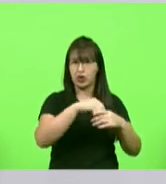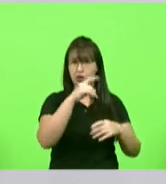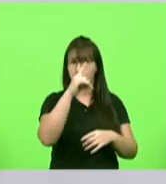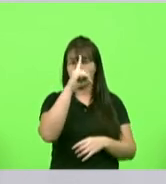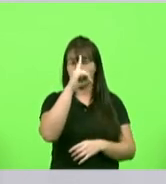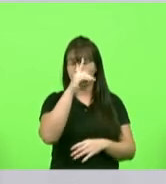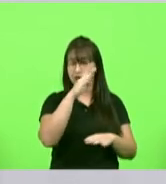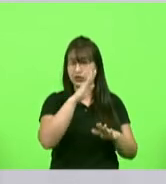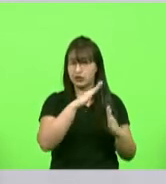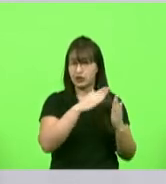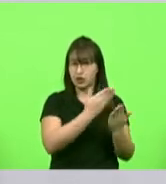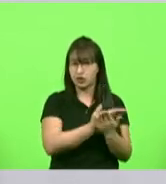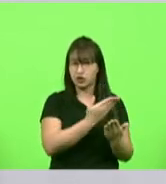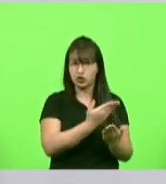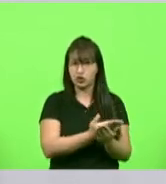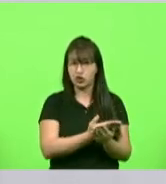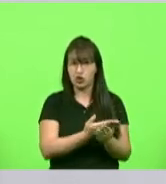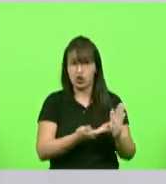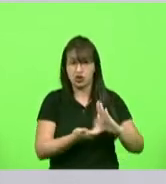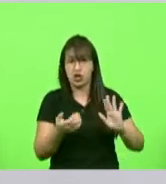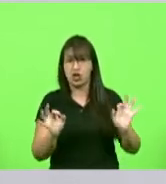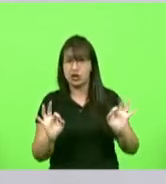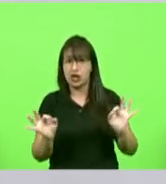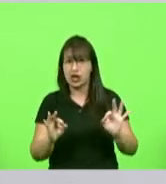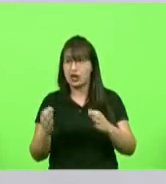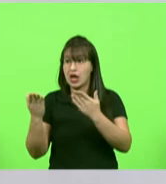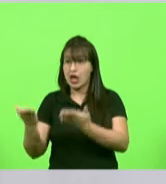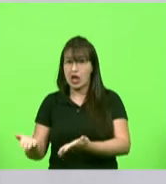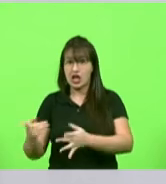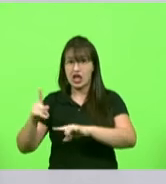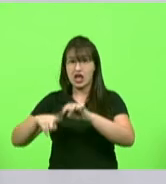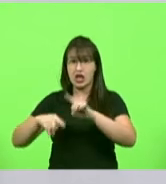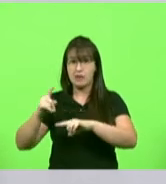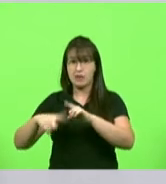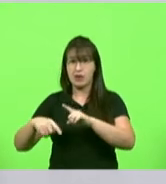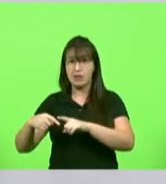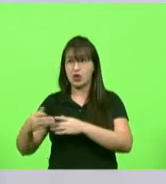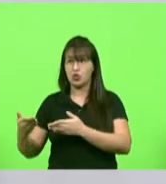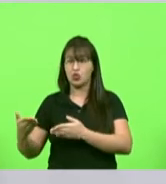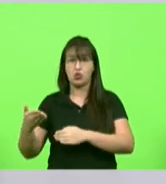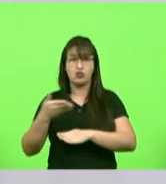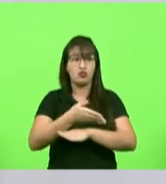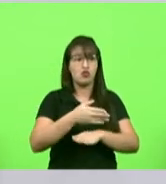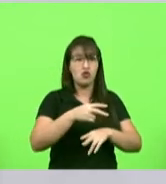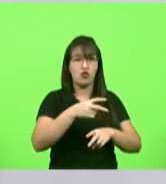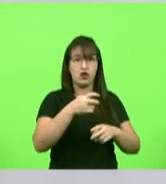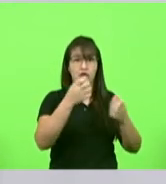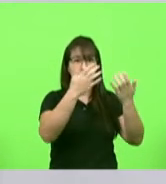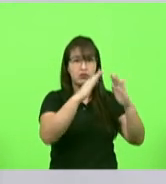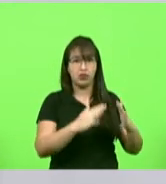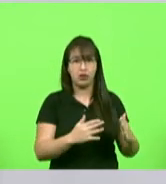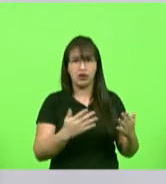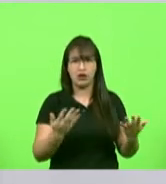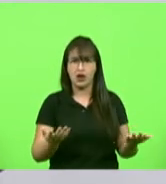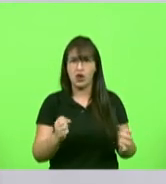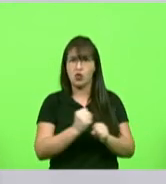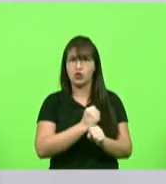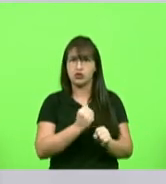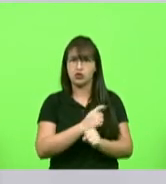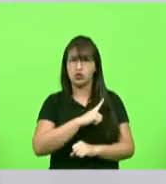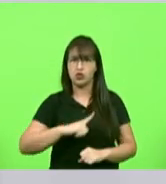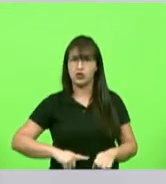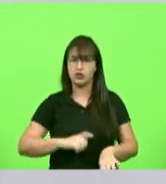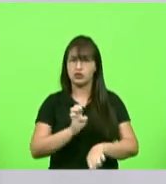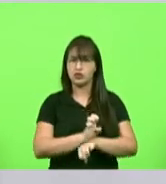máquina chegou e derrubou a escola construída pelo governo do estado e a gente